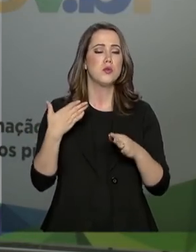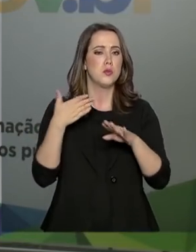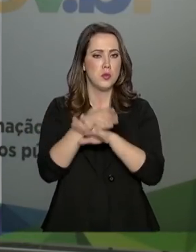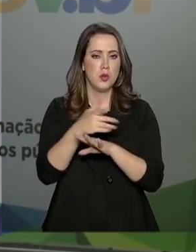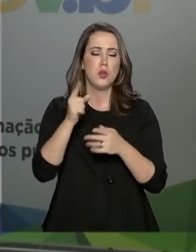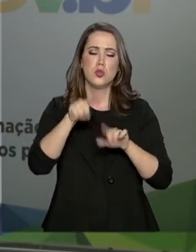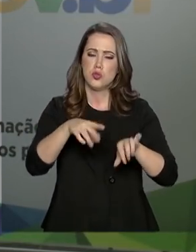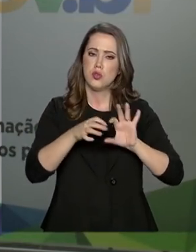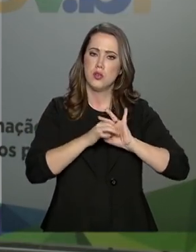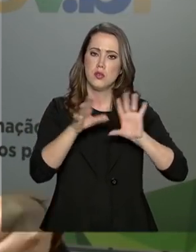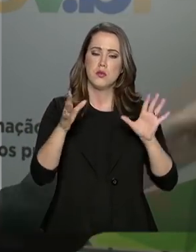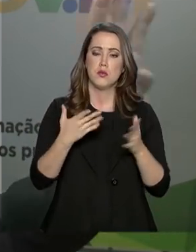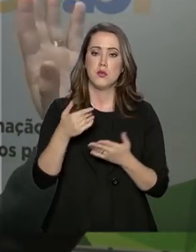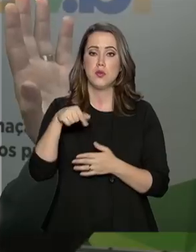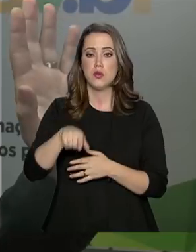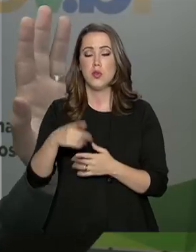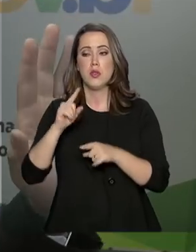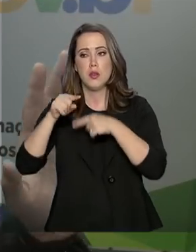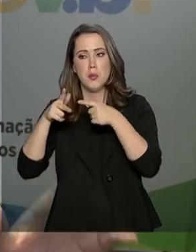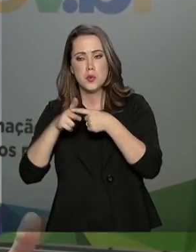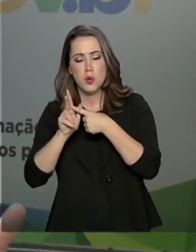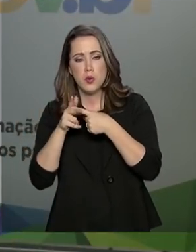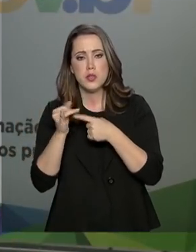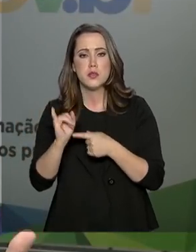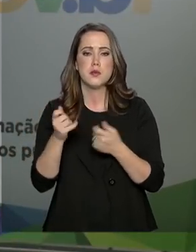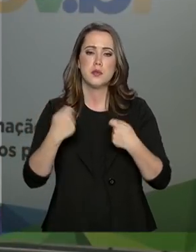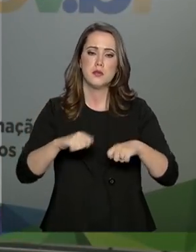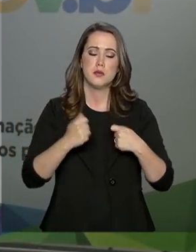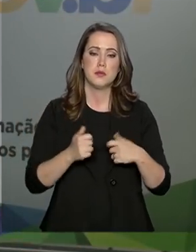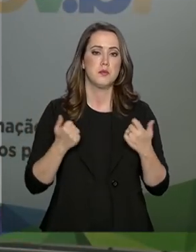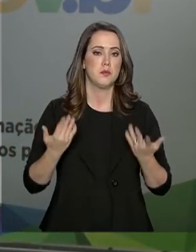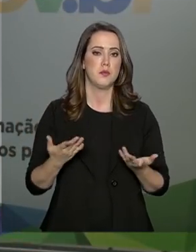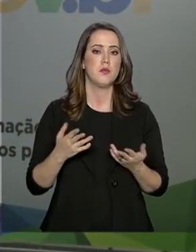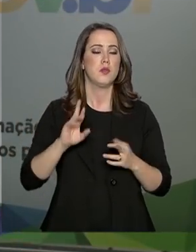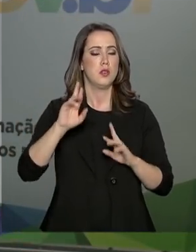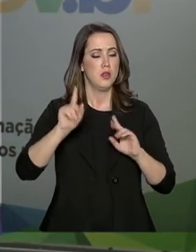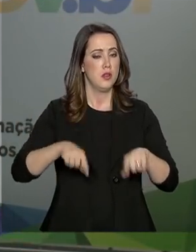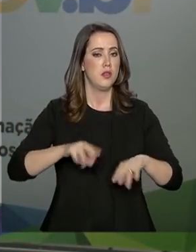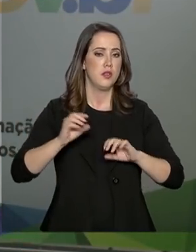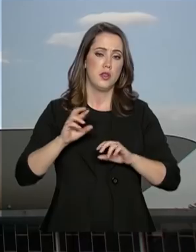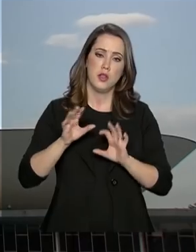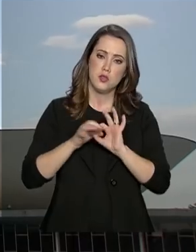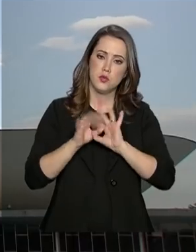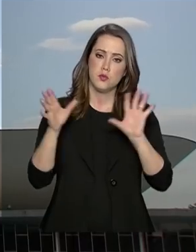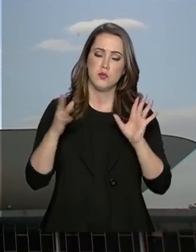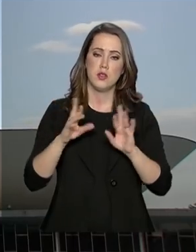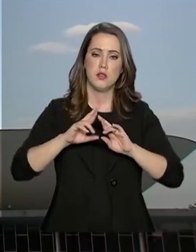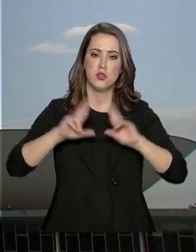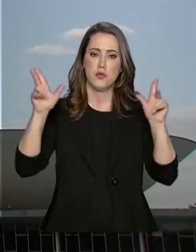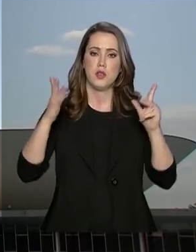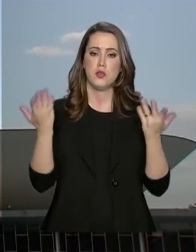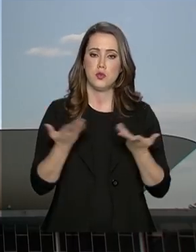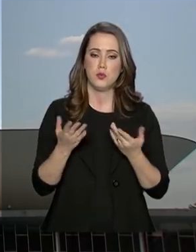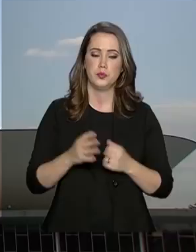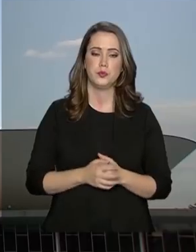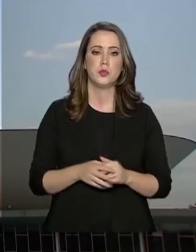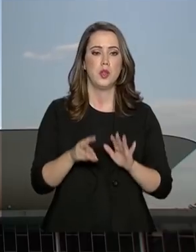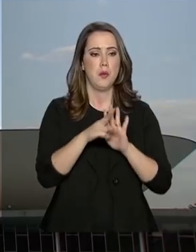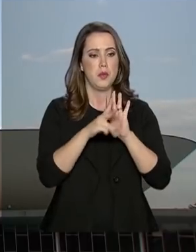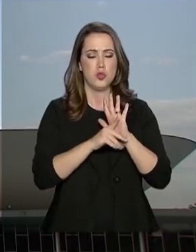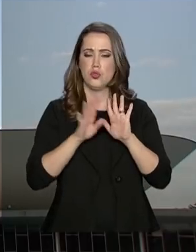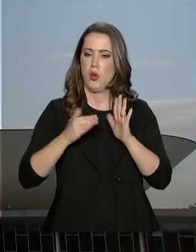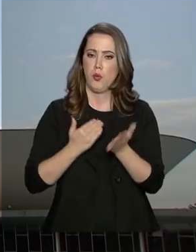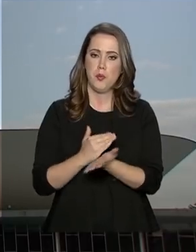registro. O empresário já está com o registro. Ele corrige depois. Essa é a grande inovação da medida. A medida provisória já tem validade